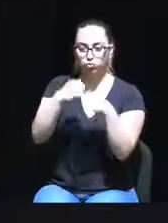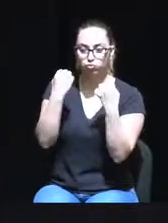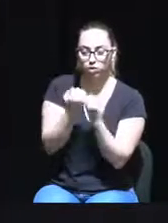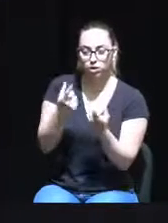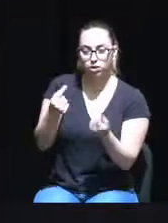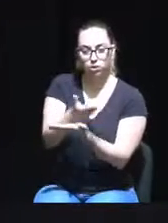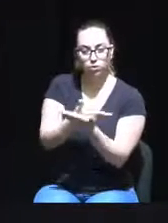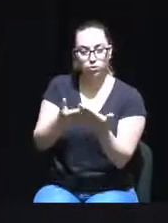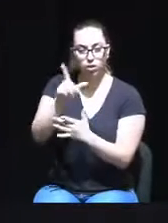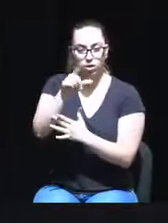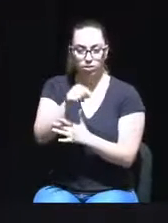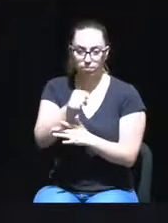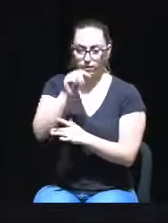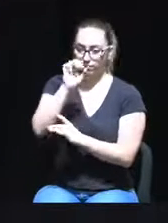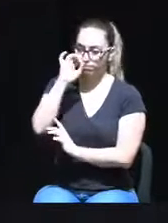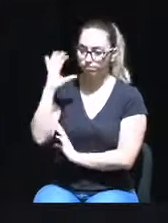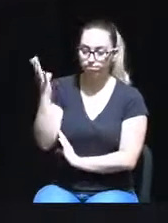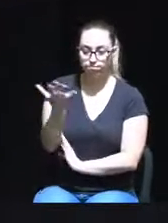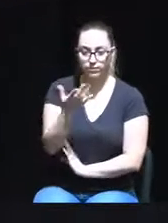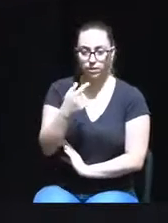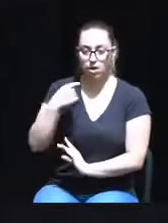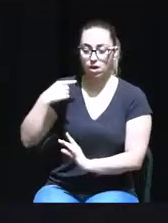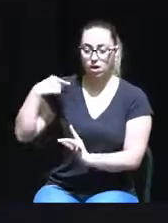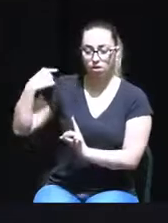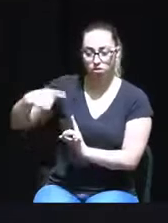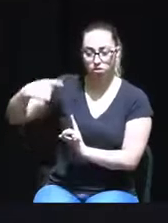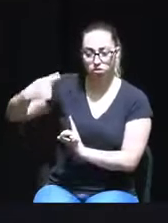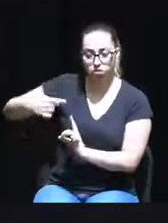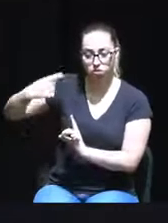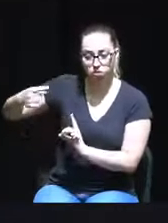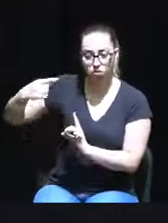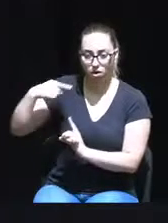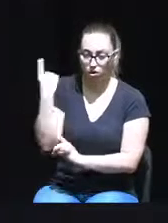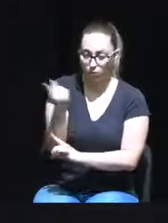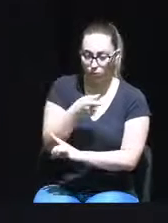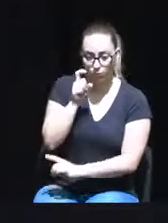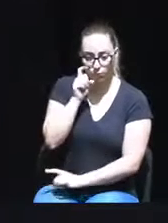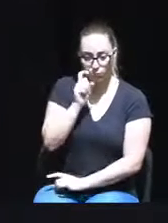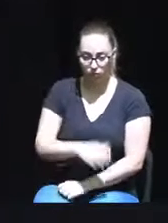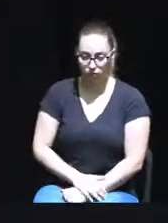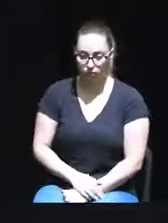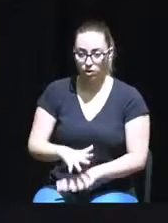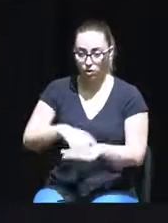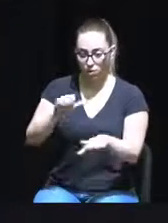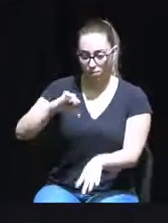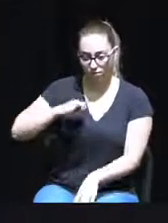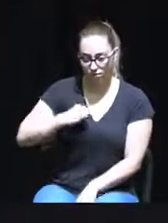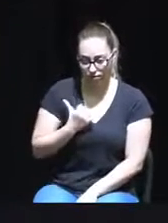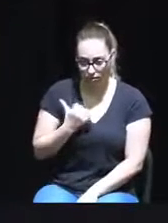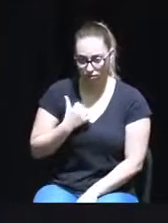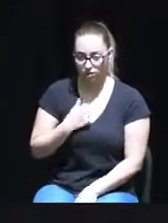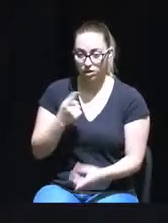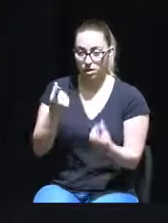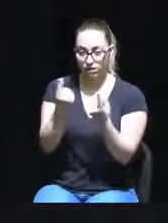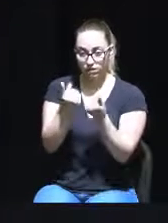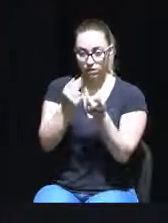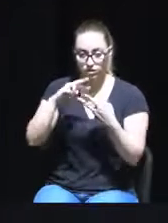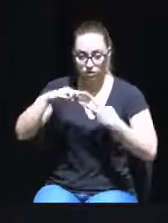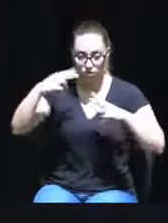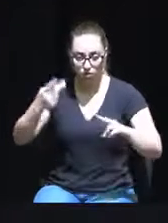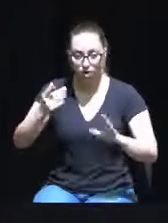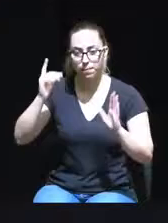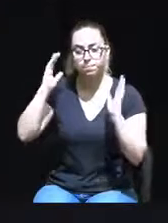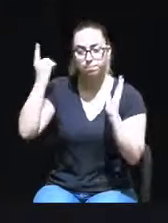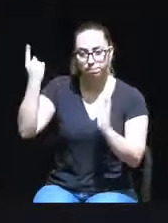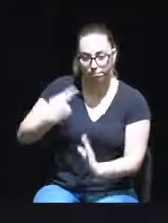económicas e ecologistas, que há vários mandatos temos vindo a defender. Porque, para os verdes, as finanças municipais